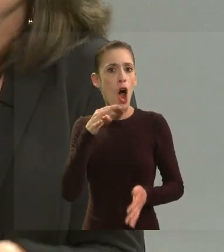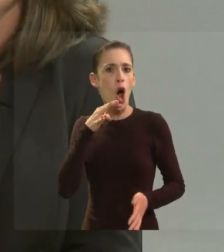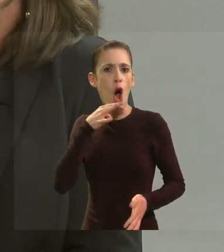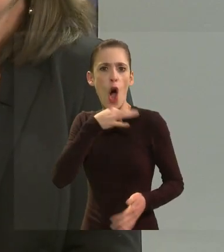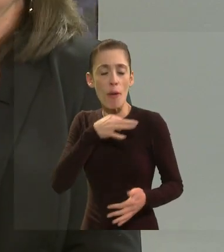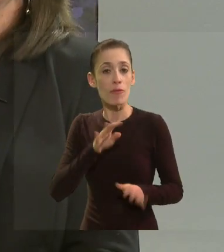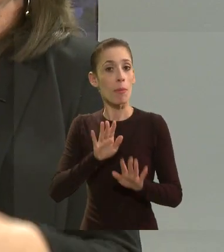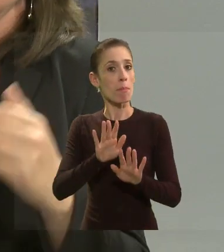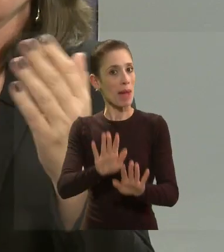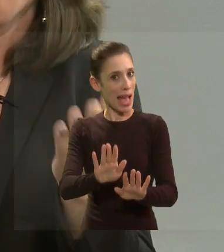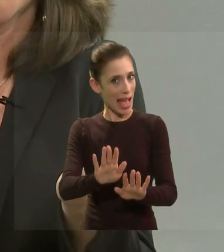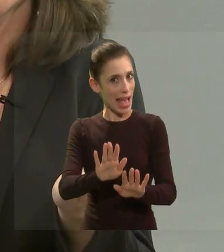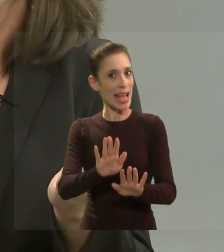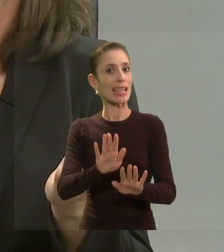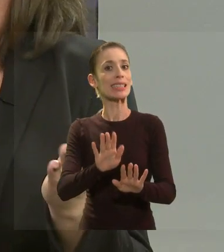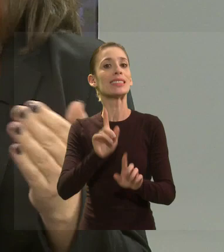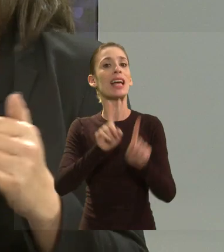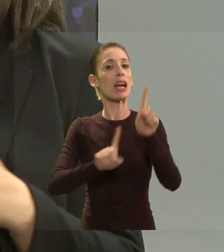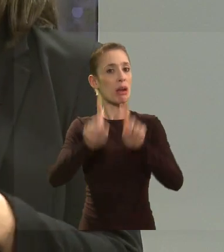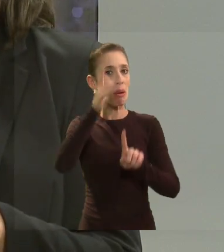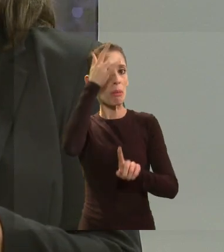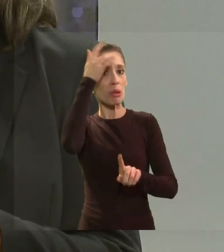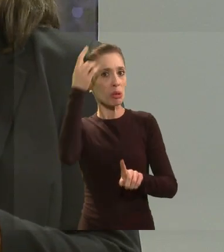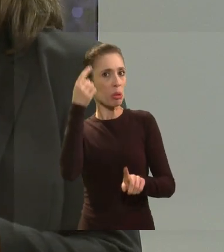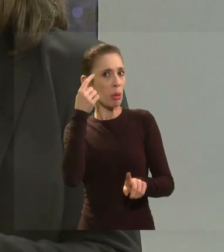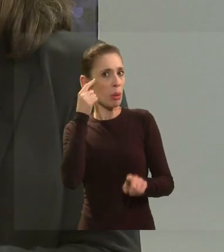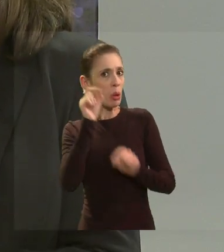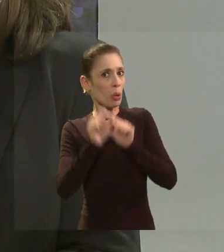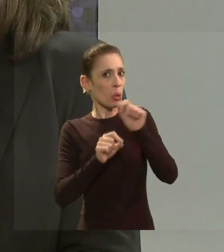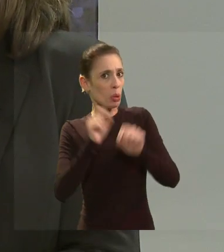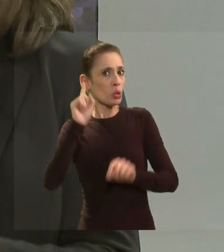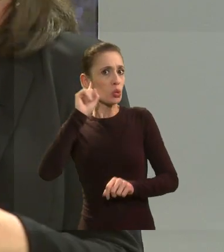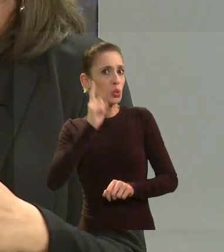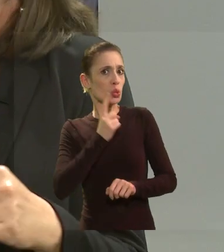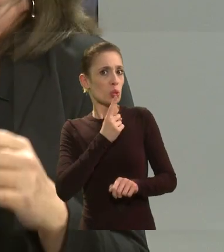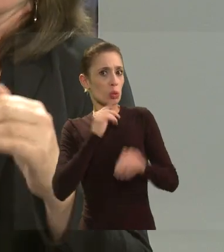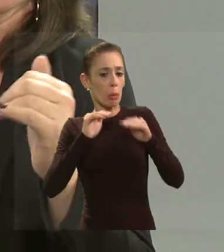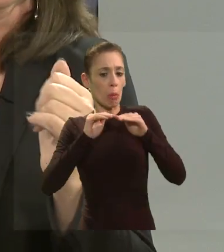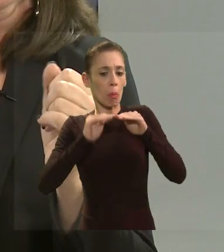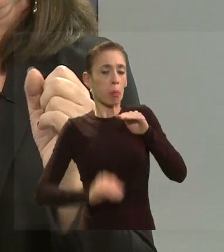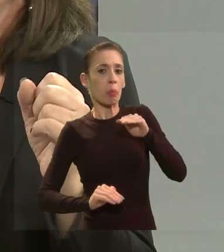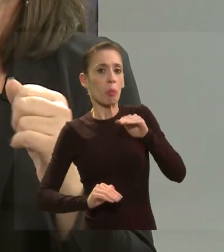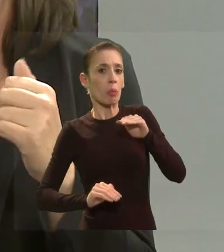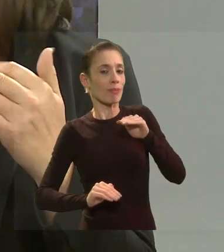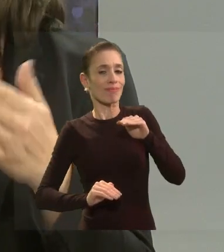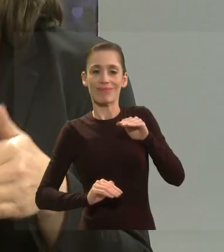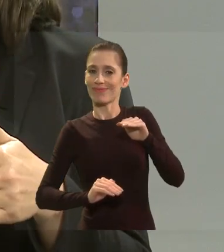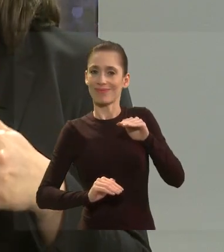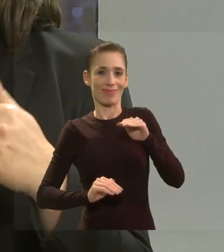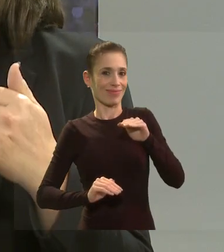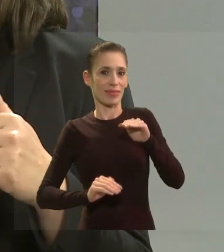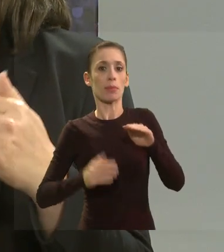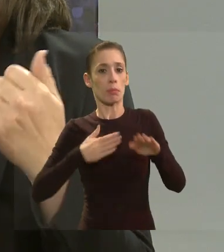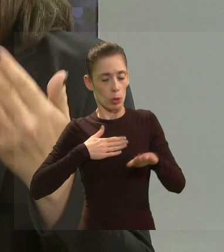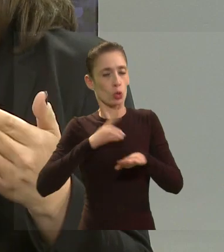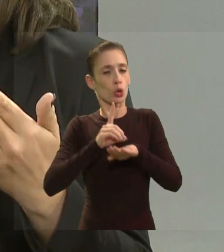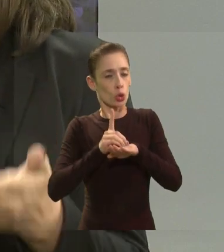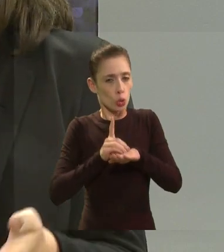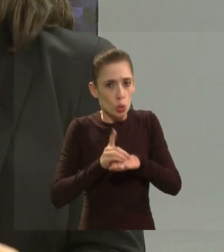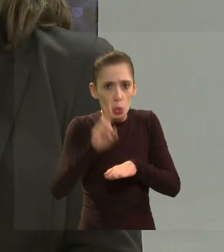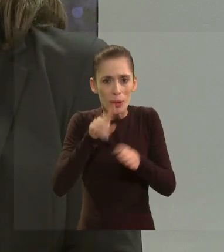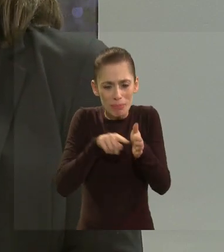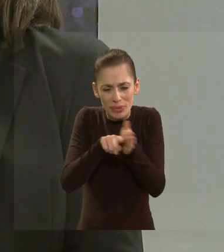pessoas pensam, ah, mas agora com a surdez a condição cognitiva é menor. não, né? a professora foi